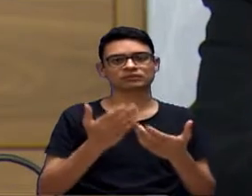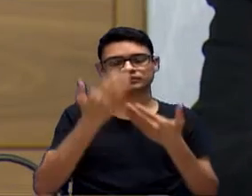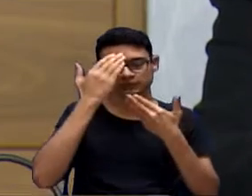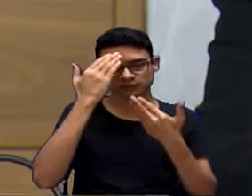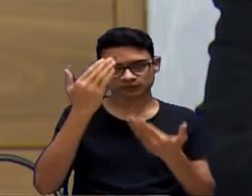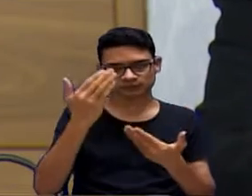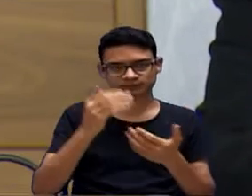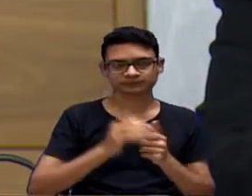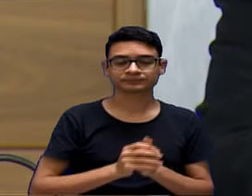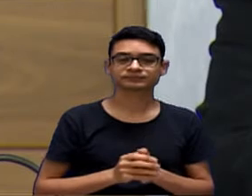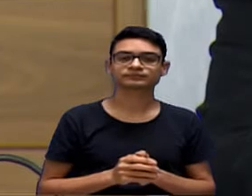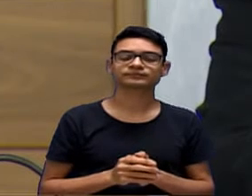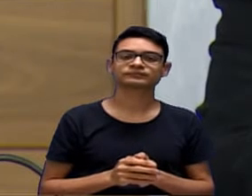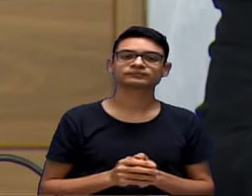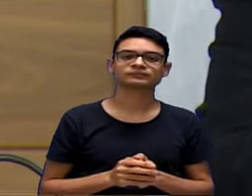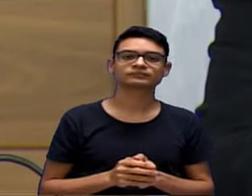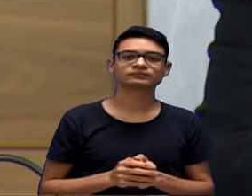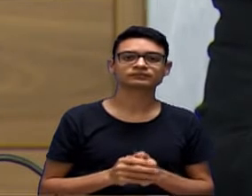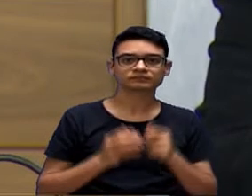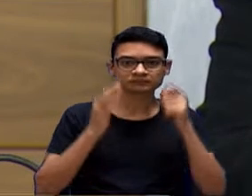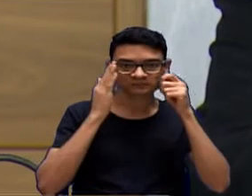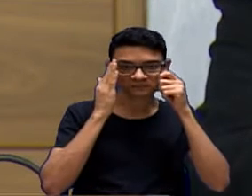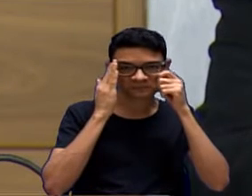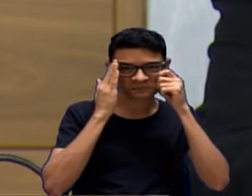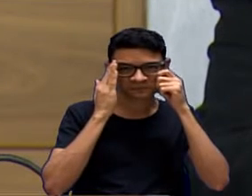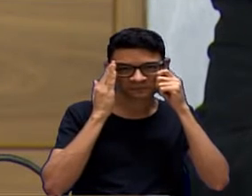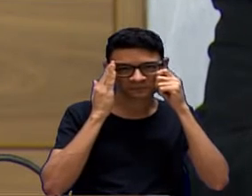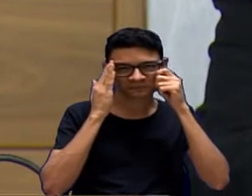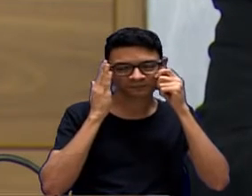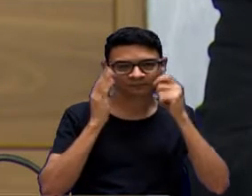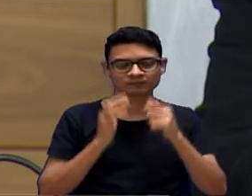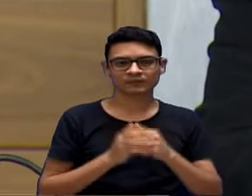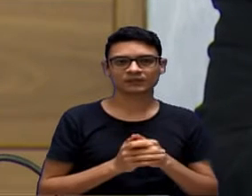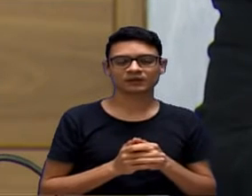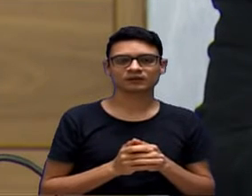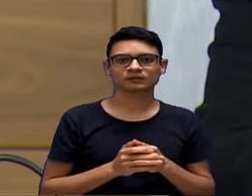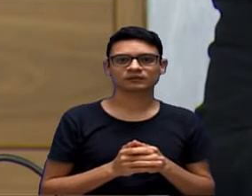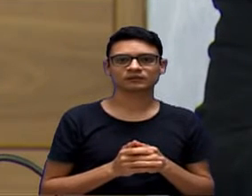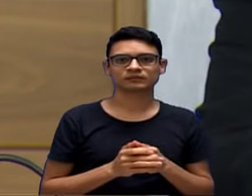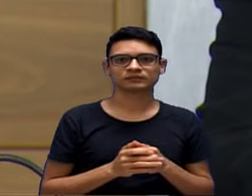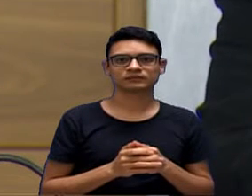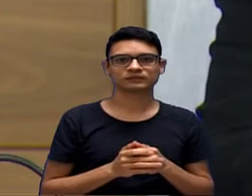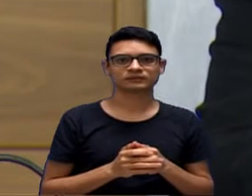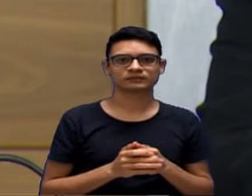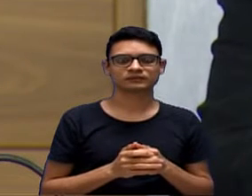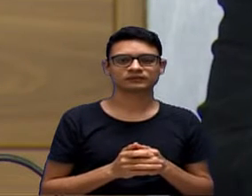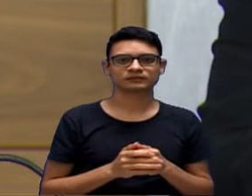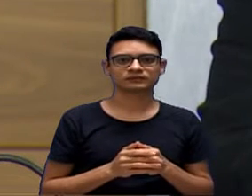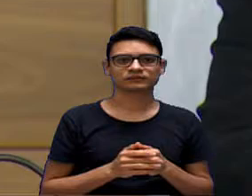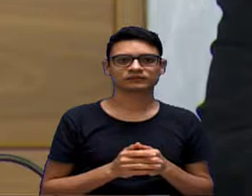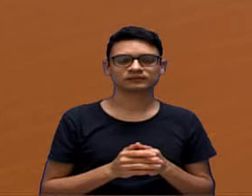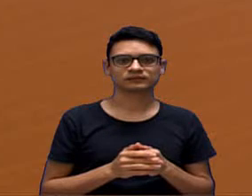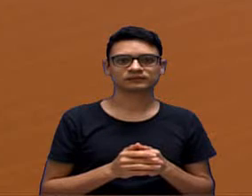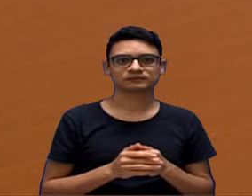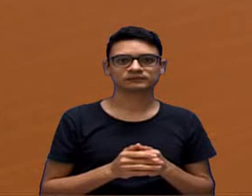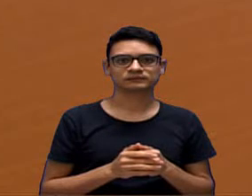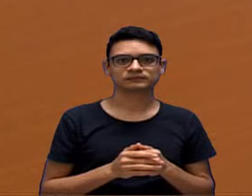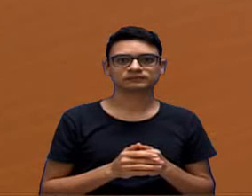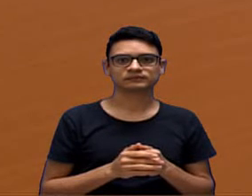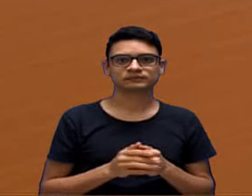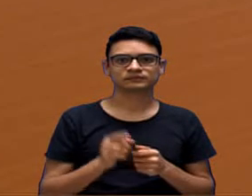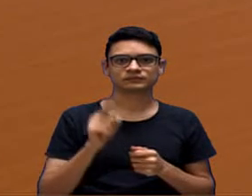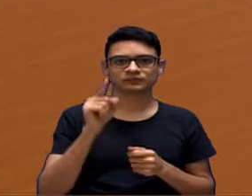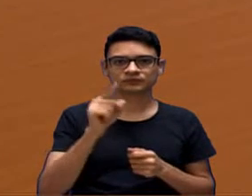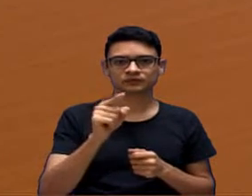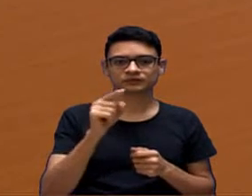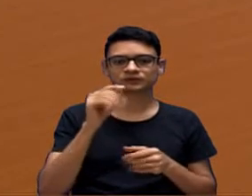qual o caminhamento da Exª, o voto não daí à retirada ou vai concordar com a retirada por Presidente,